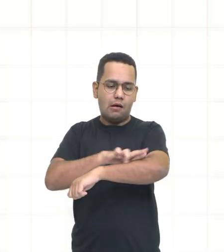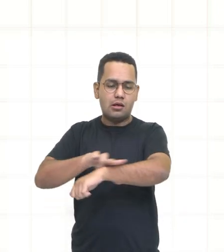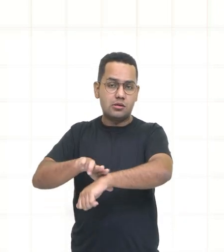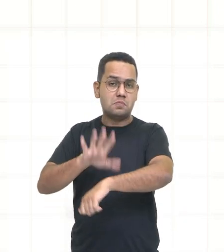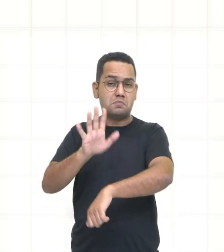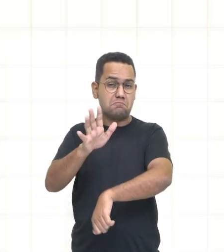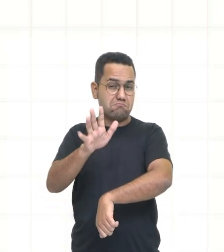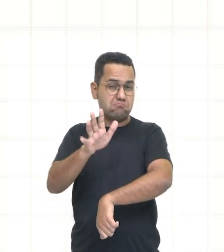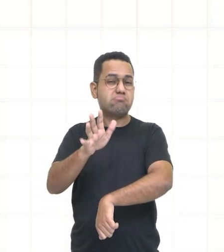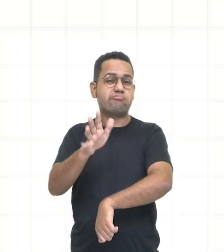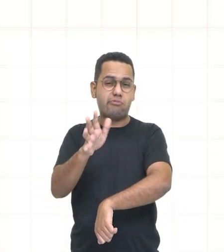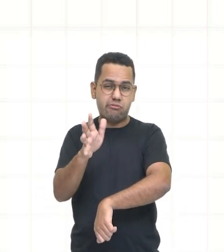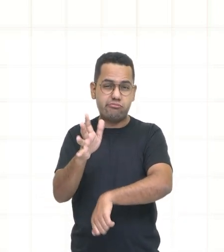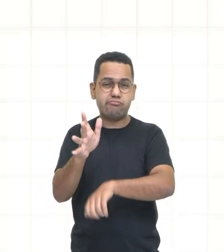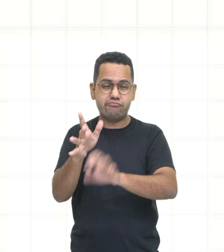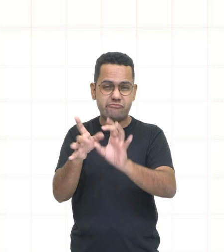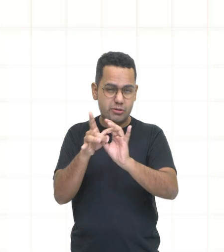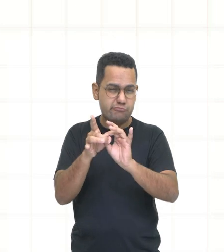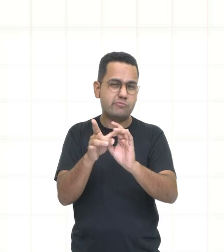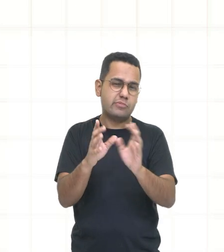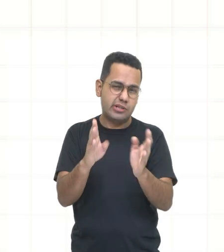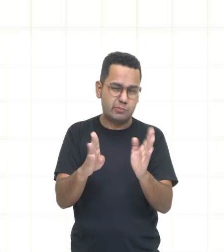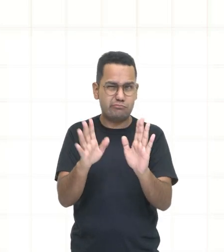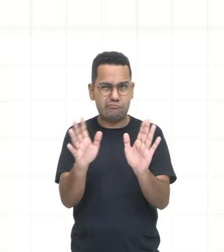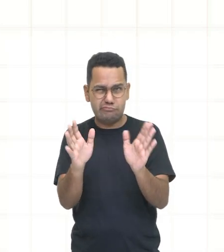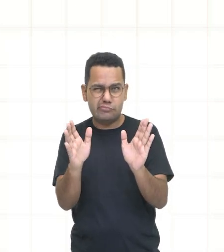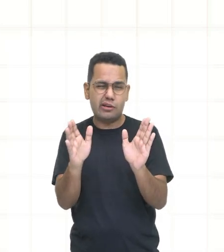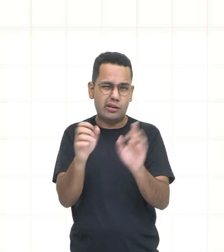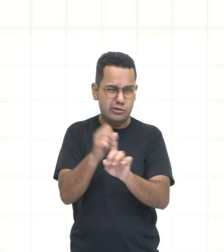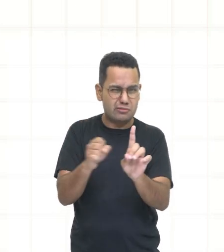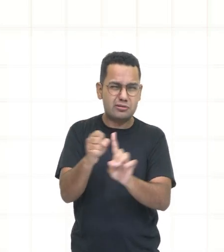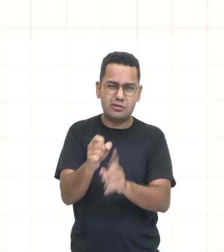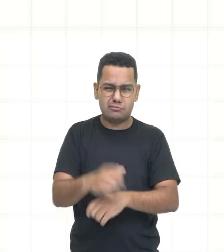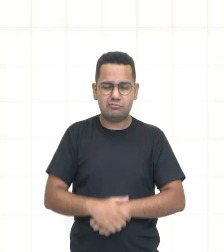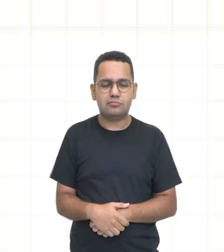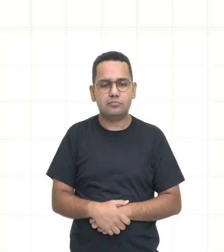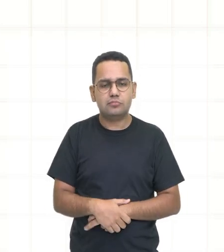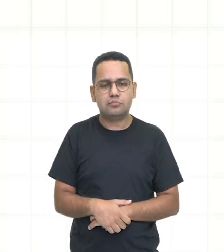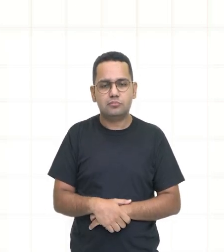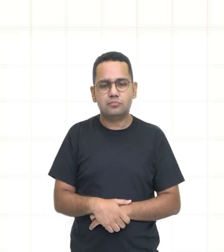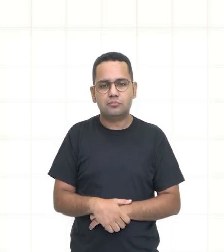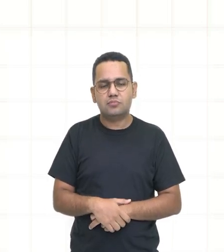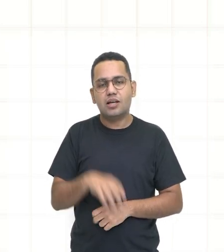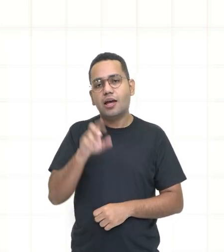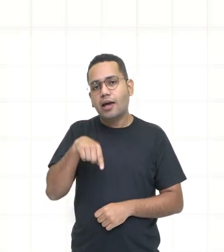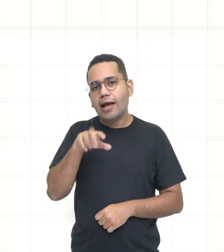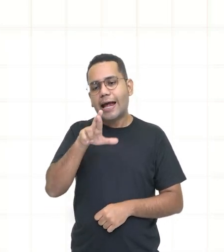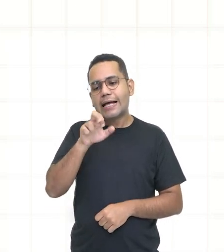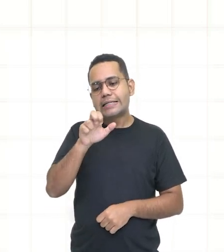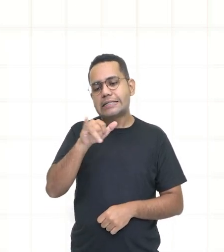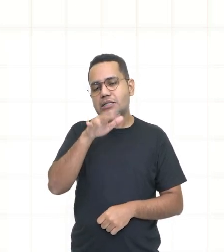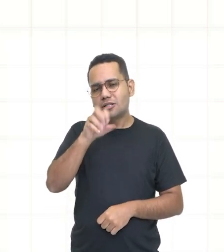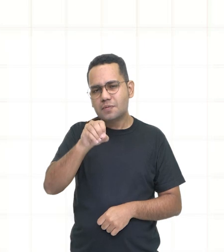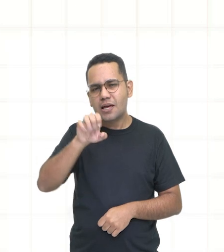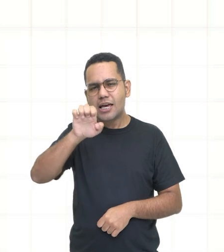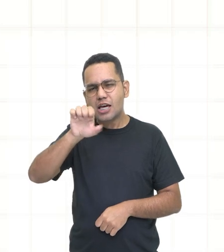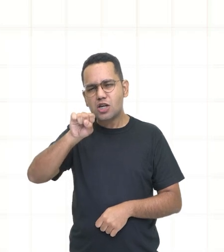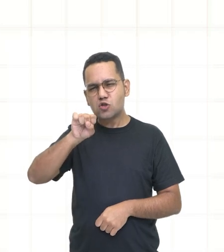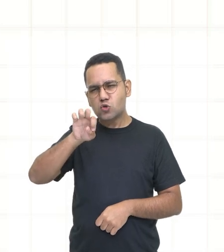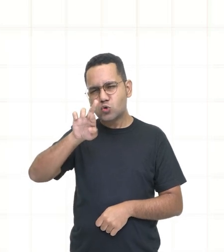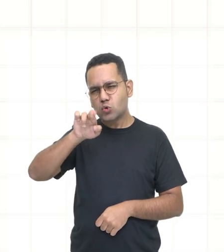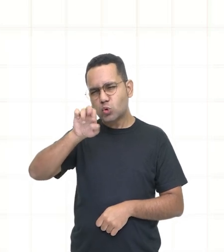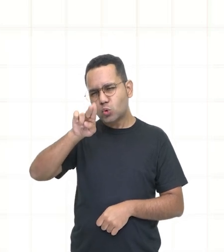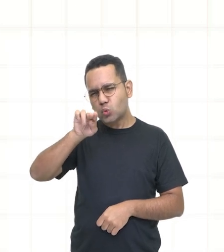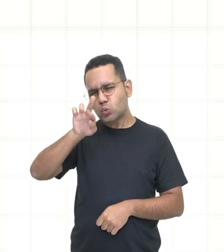sociedade isso aqui é bastante bastante polêmico porque muito embora o racismo no dia de